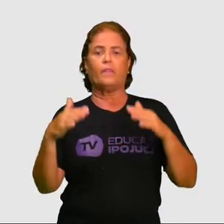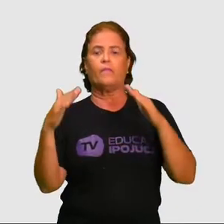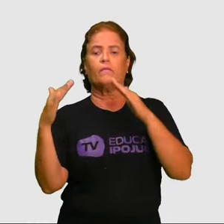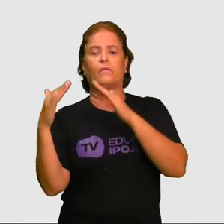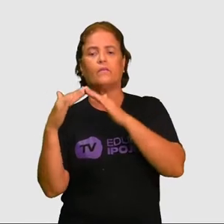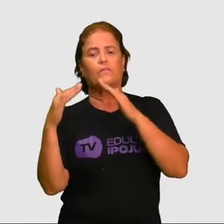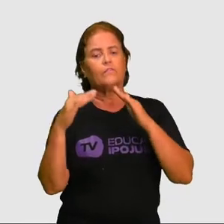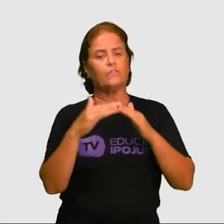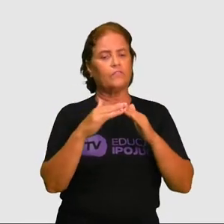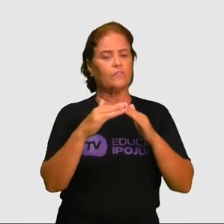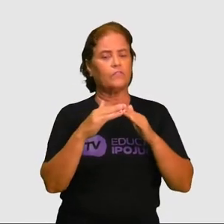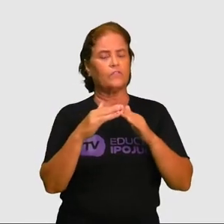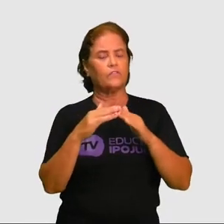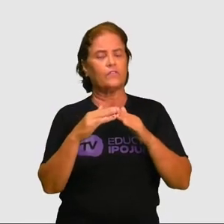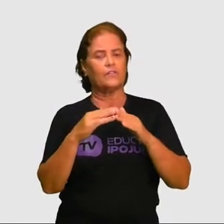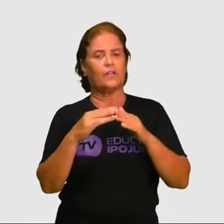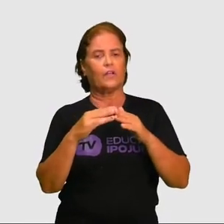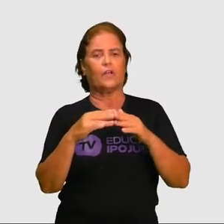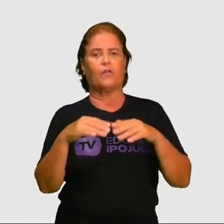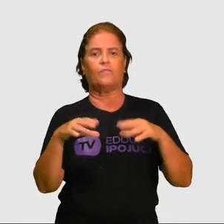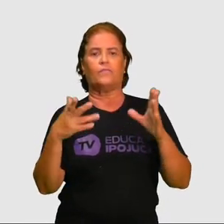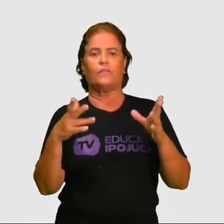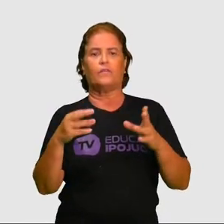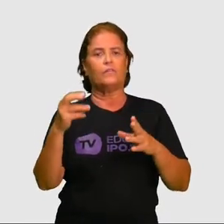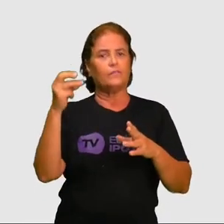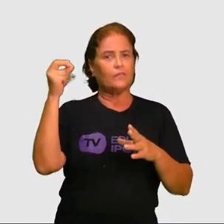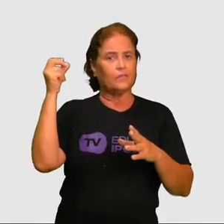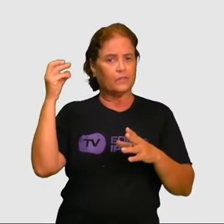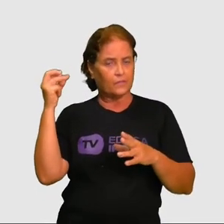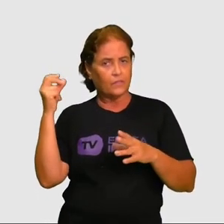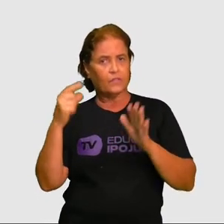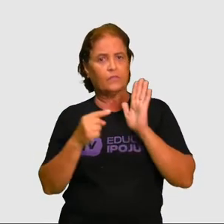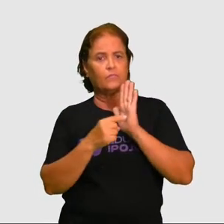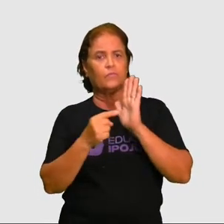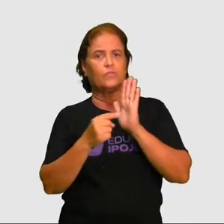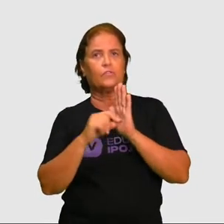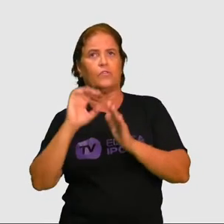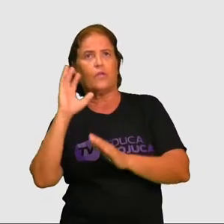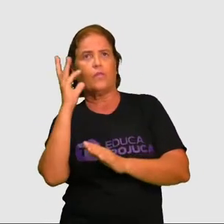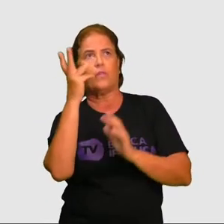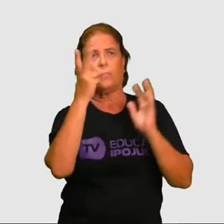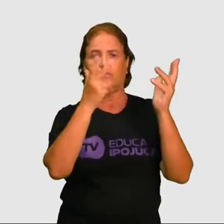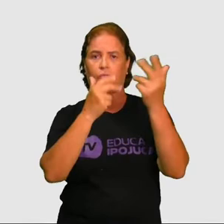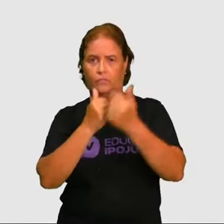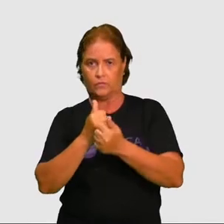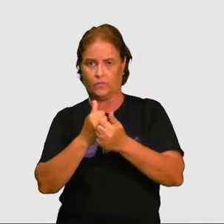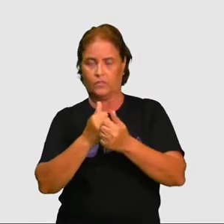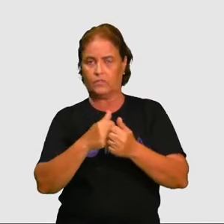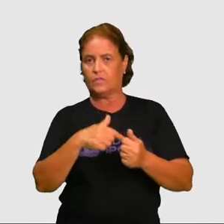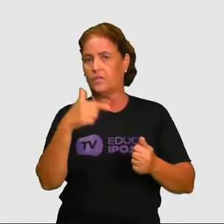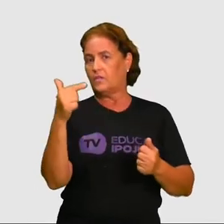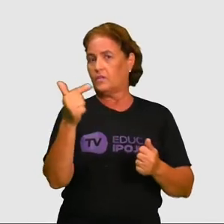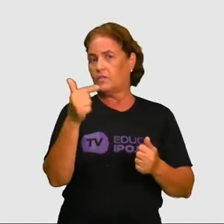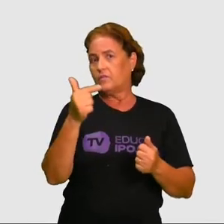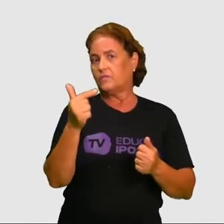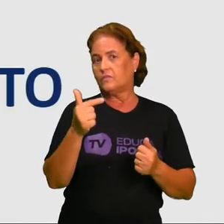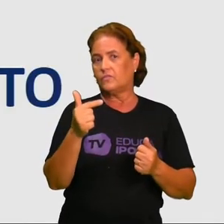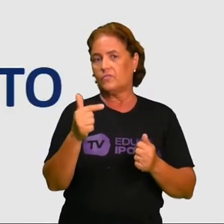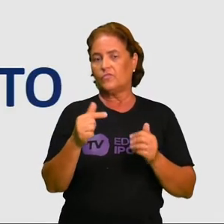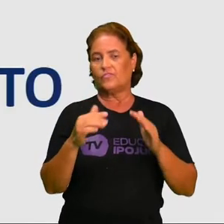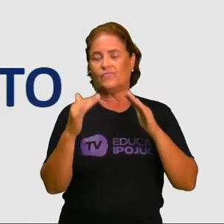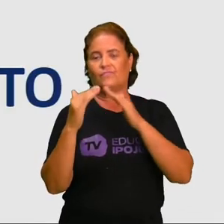completamente nativa e preservando ainda o que tem de natural e a vila bastante já explorada comercialmente.